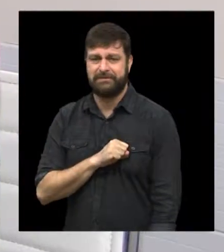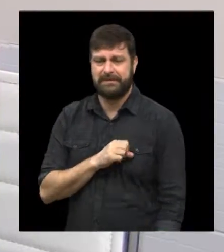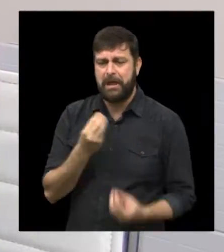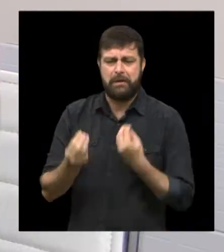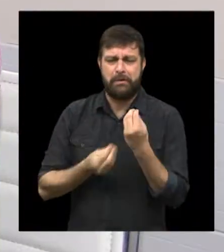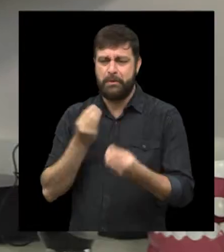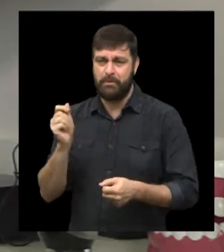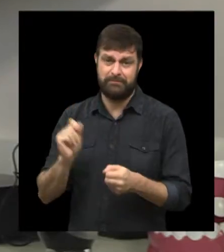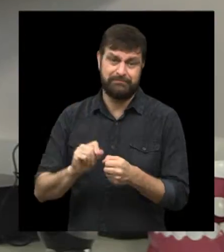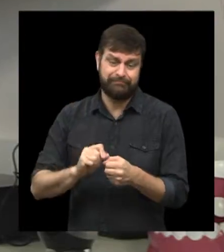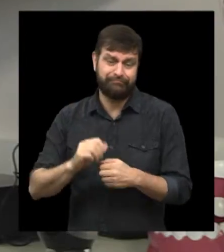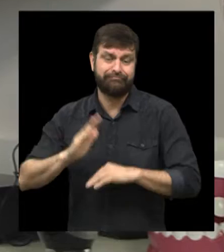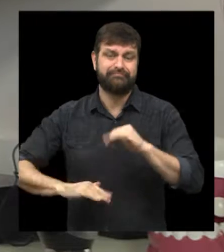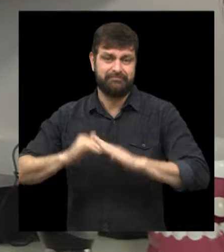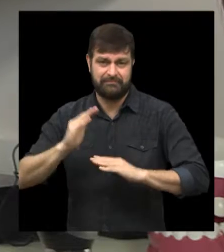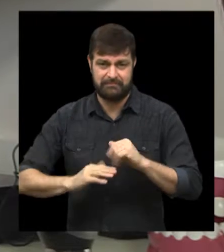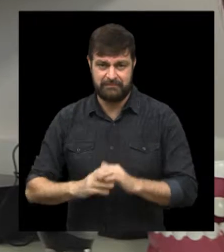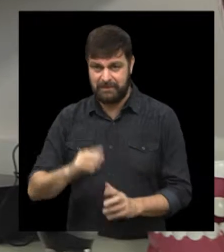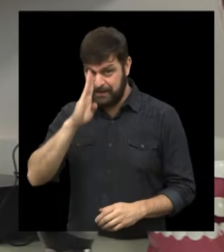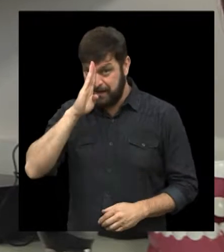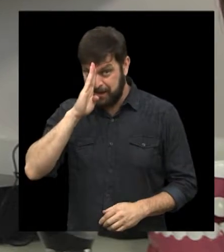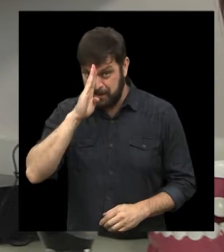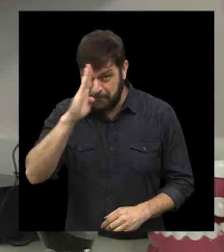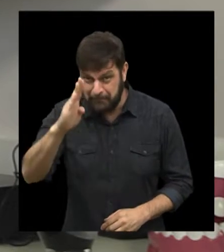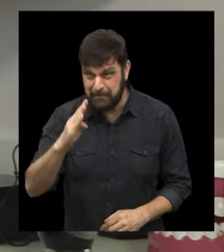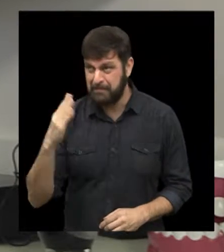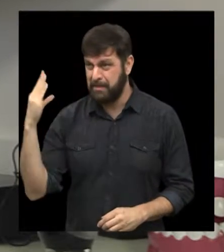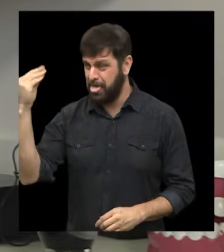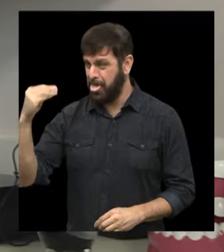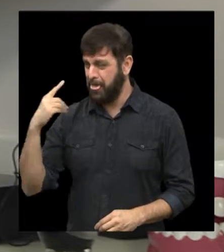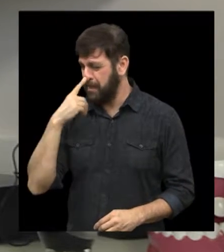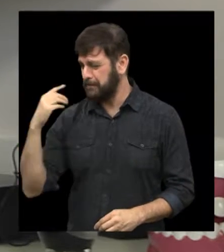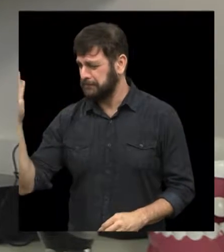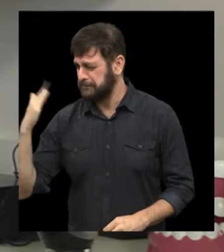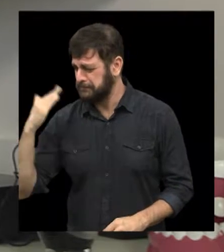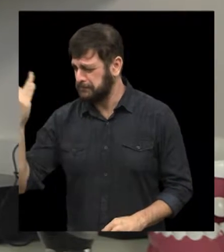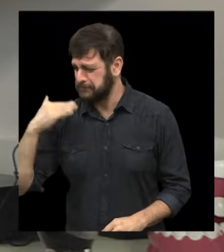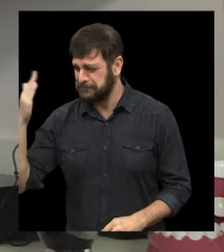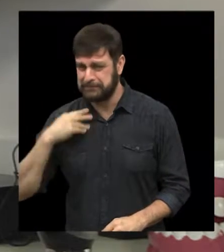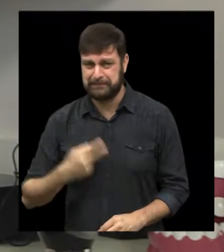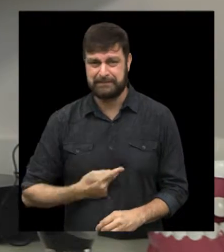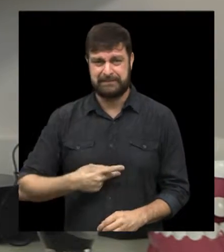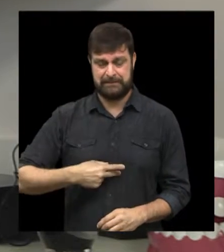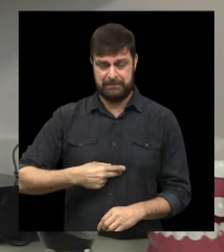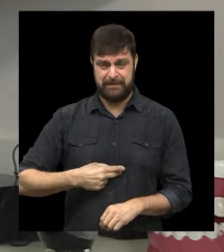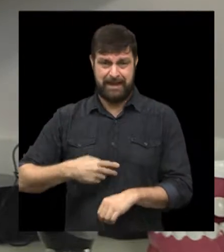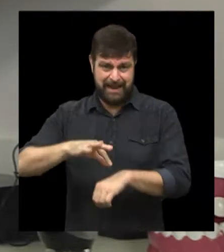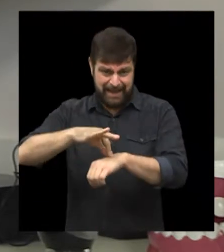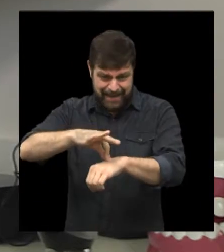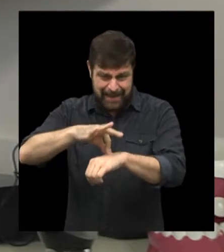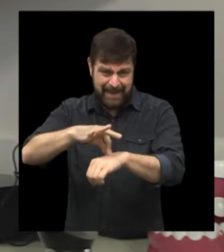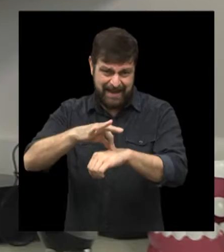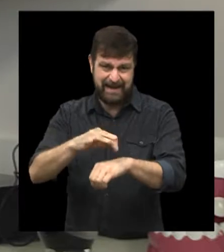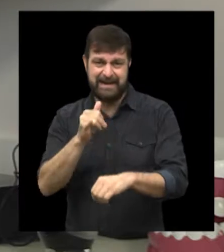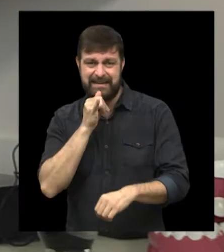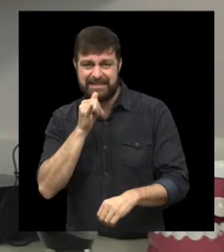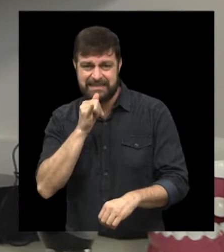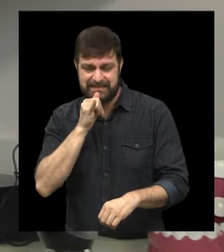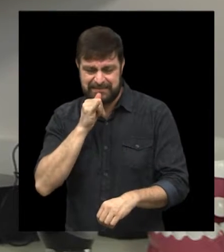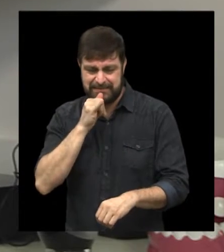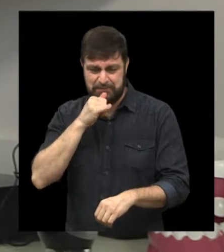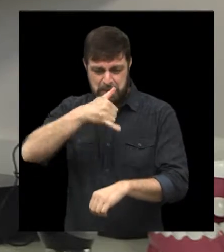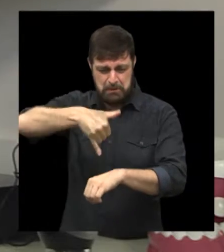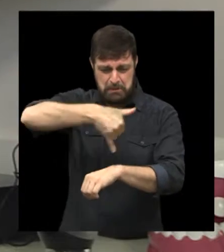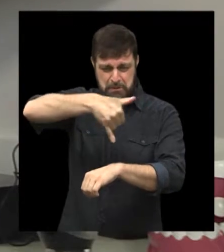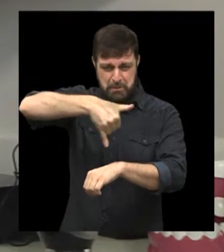comer, como é que faz? Os alimentos, os principais vilões do mau hálito são alimentos com alto teor de proteína e gordura animal, né, então nós podemos colocar